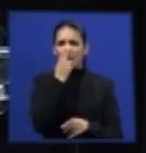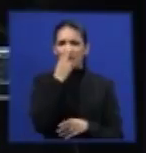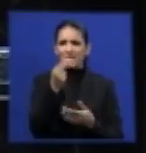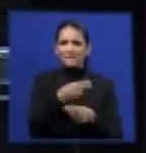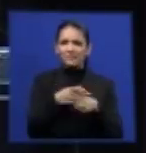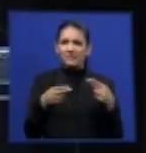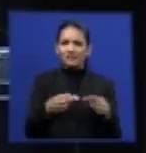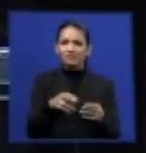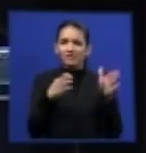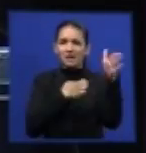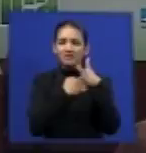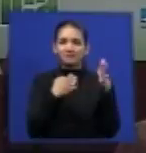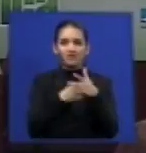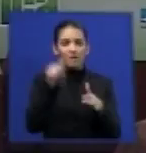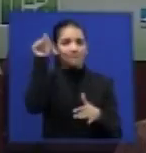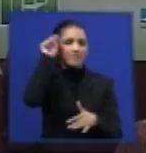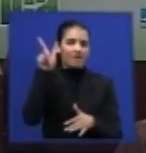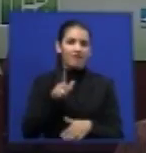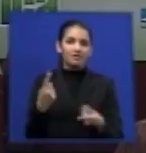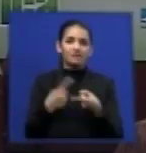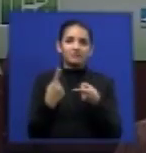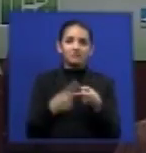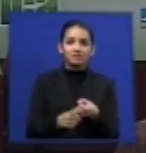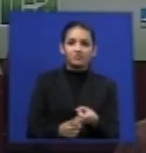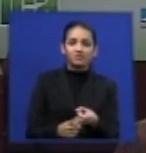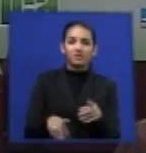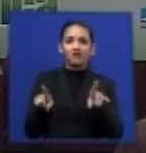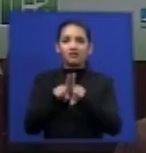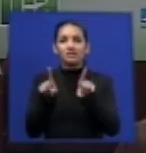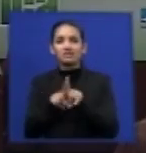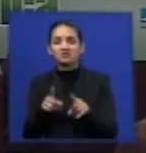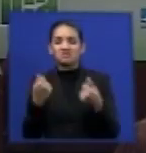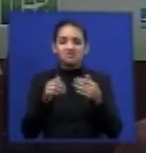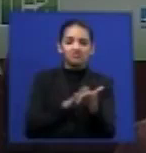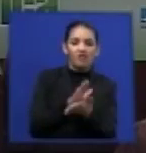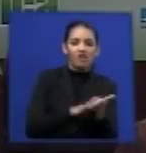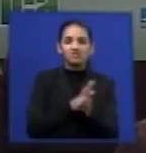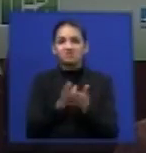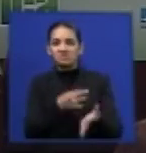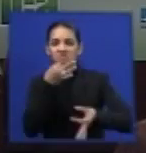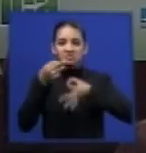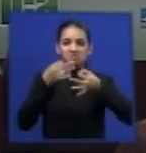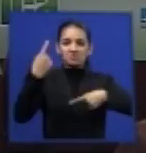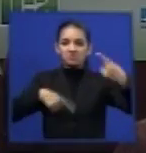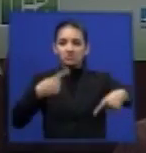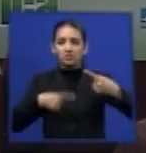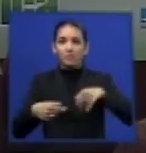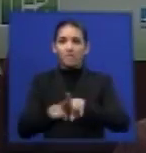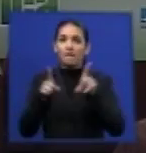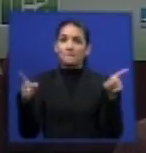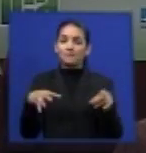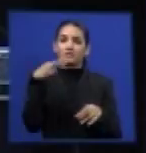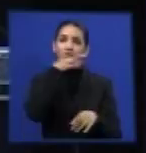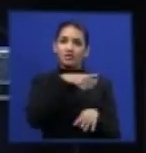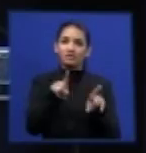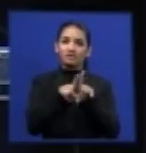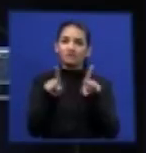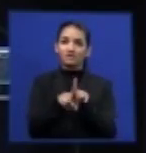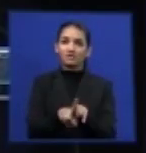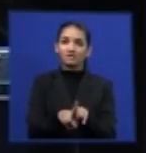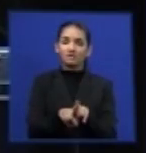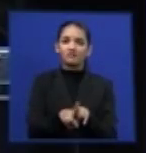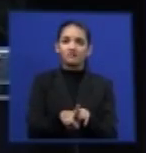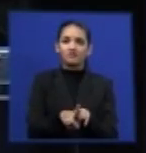empresas, porque está trazendo isso aqui a baila, é denuncismo, o é isso? Não, talvez seja um princípio de isonomia que, vossa